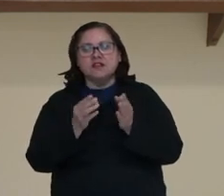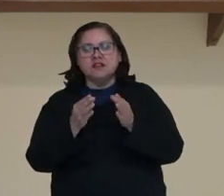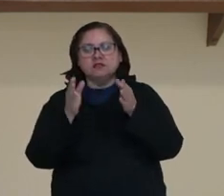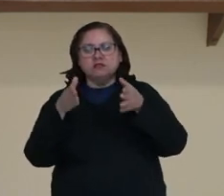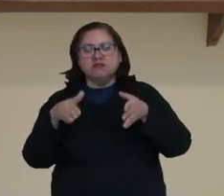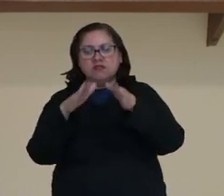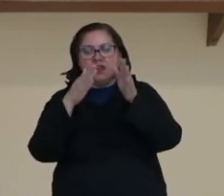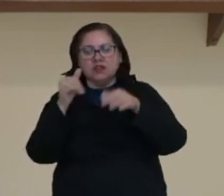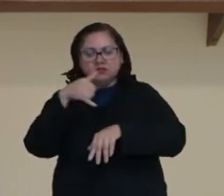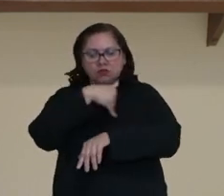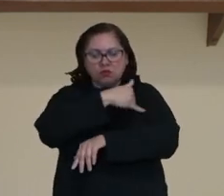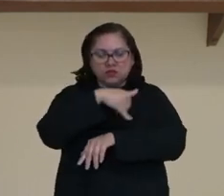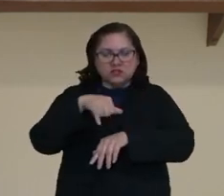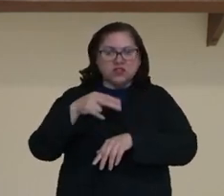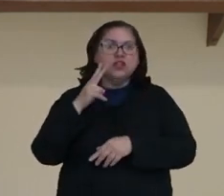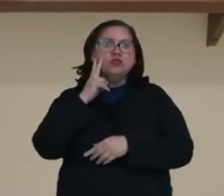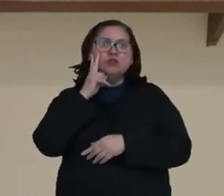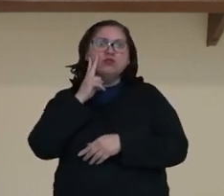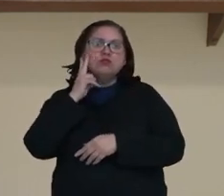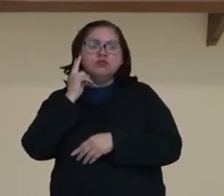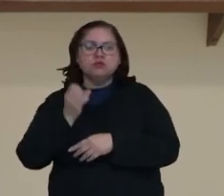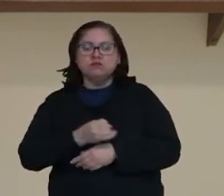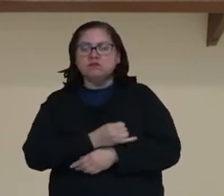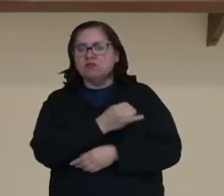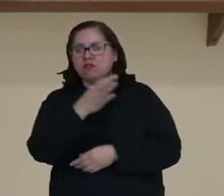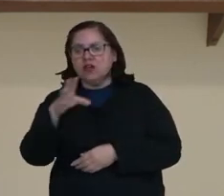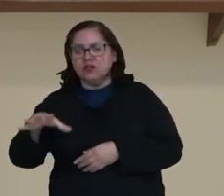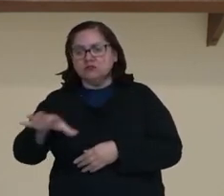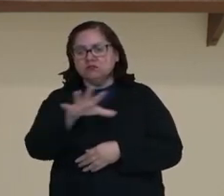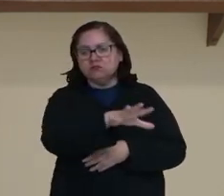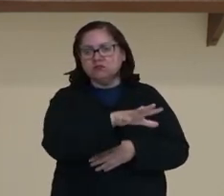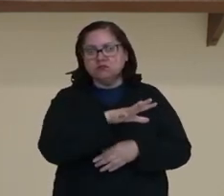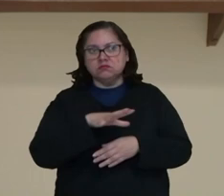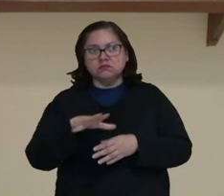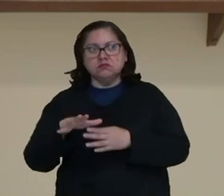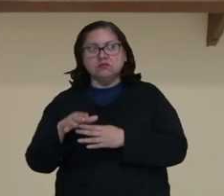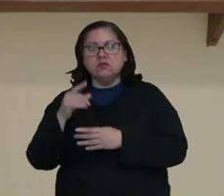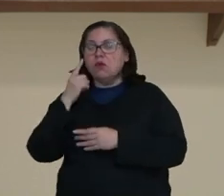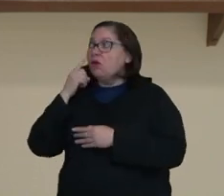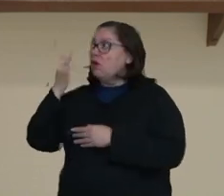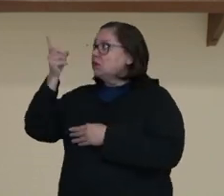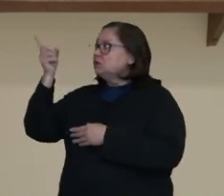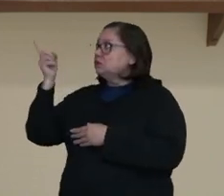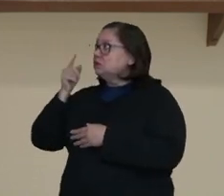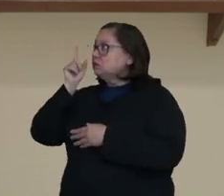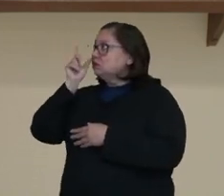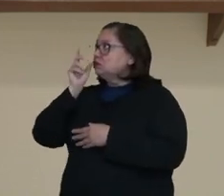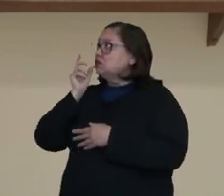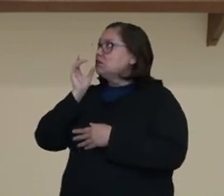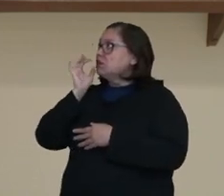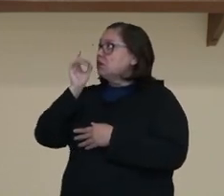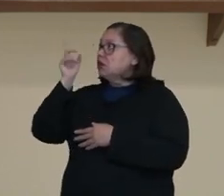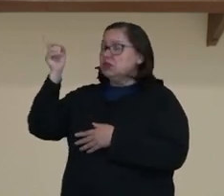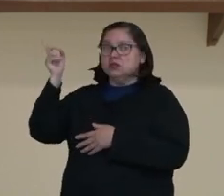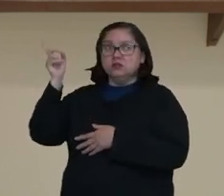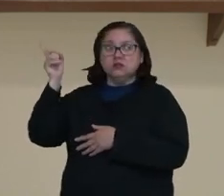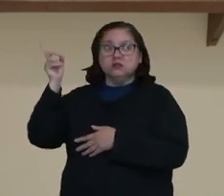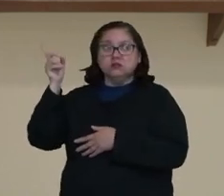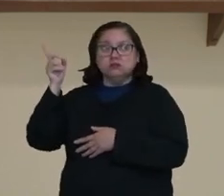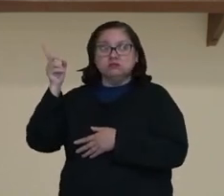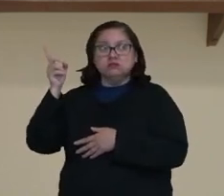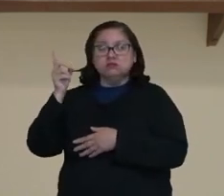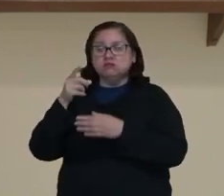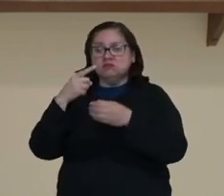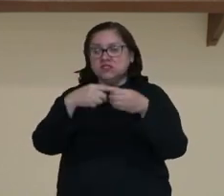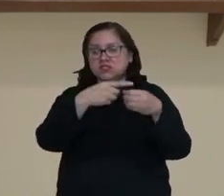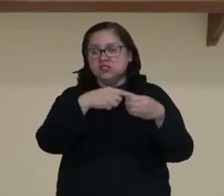azeite, com vinho, para várias regiões. Cidades da Fenícia,